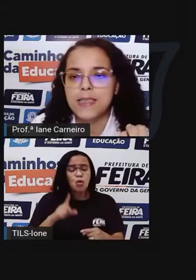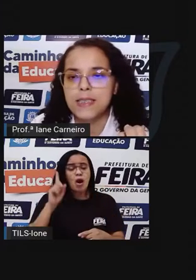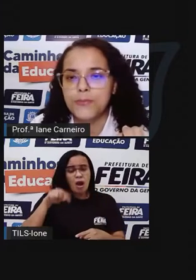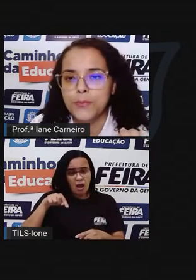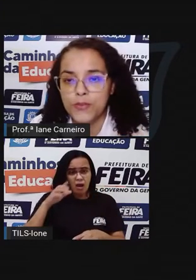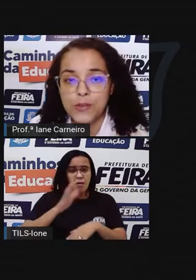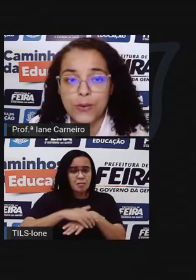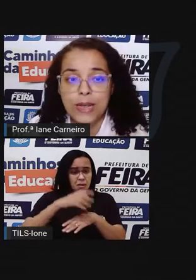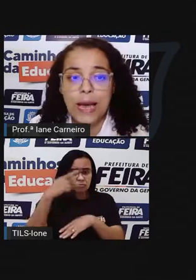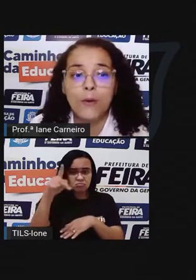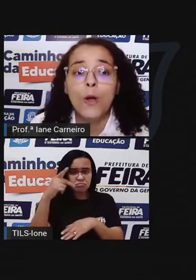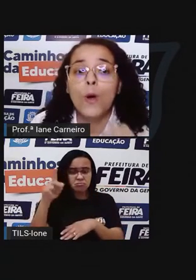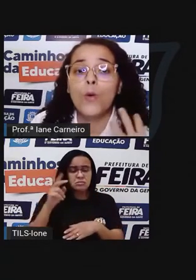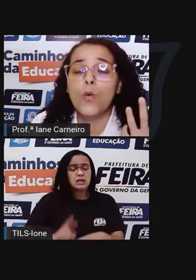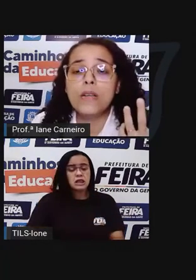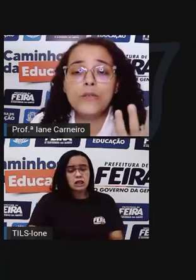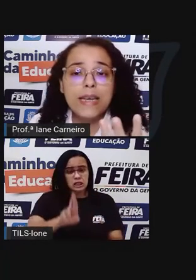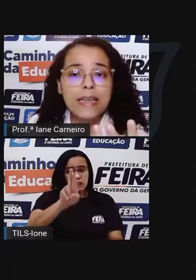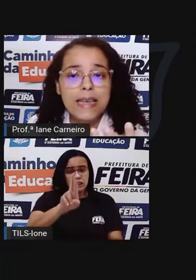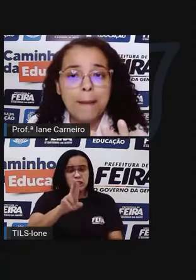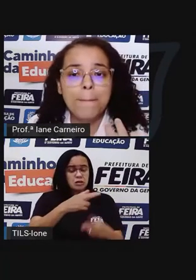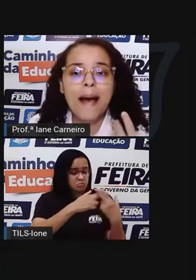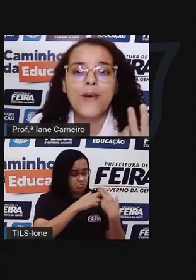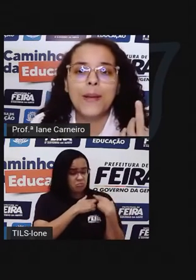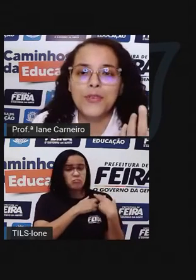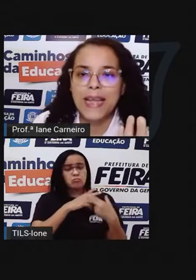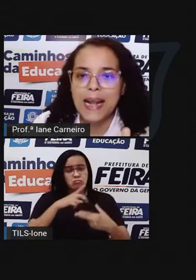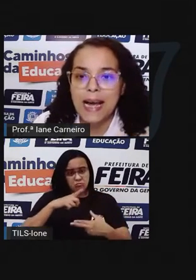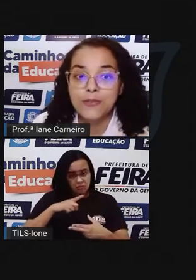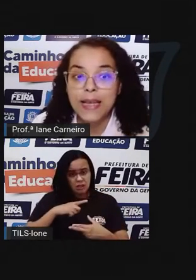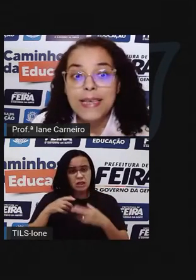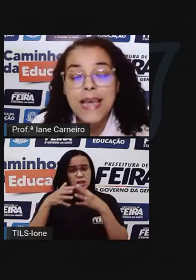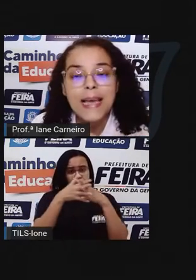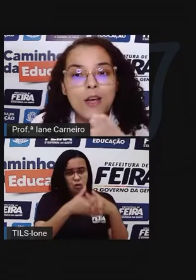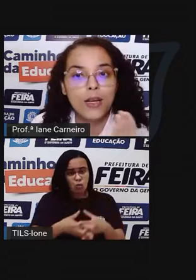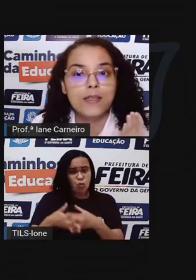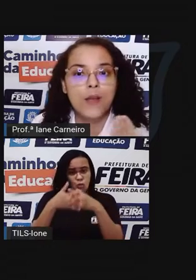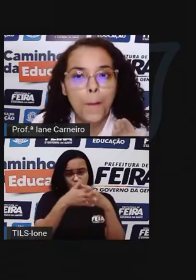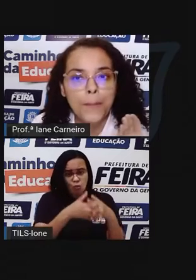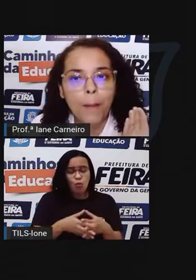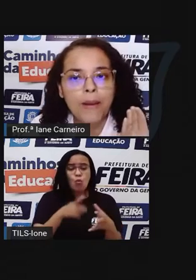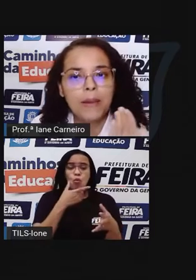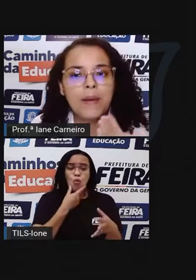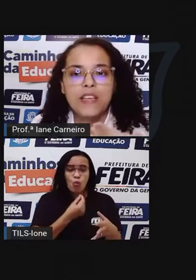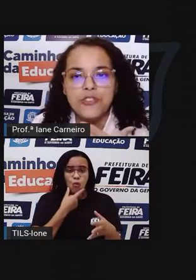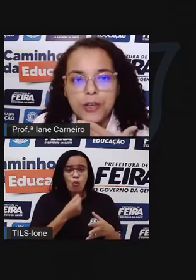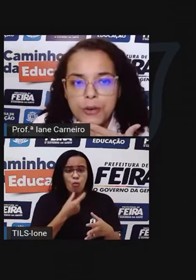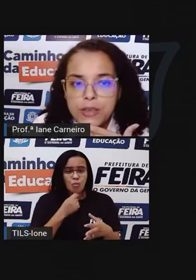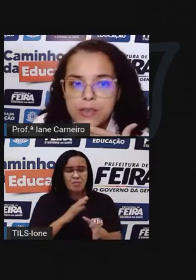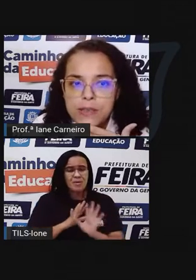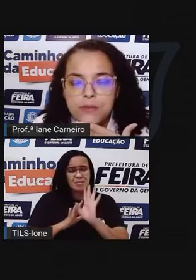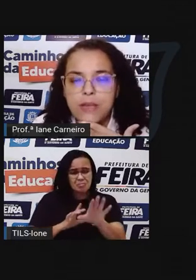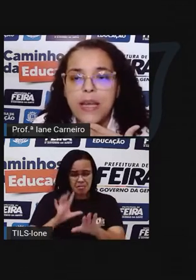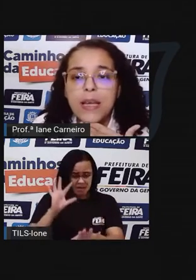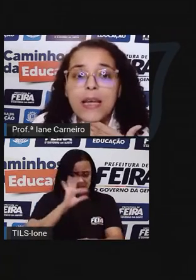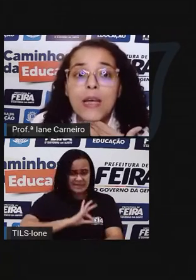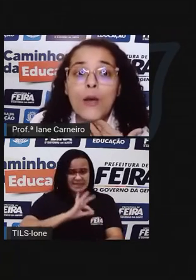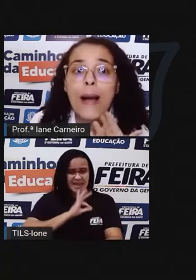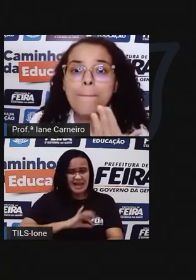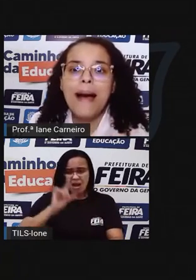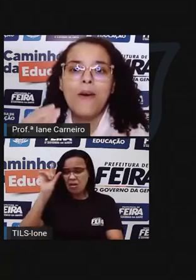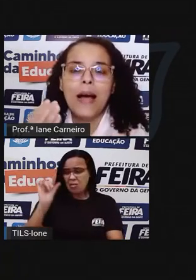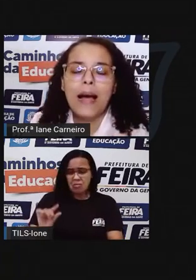profissional, o quanto que ele é mal remunerado, né? E aí, olha só o problema que gerou isso, né?